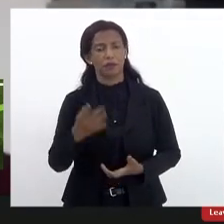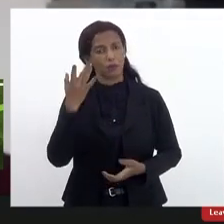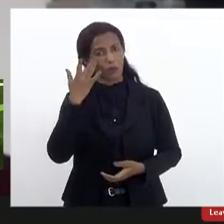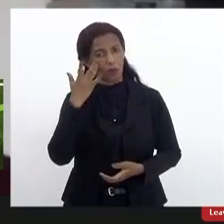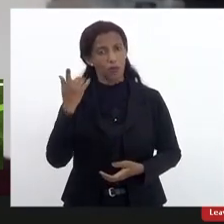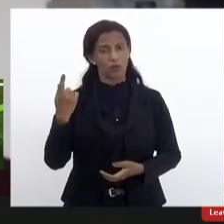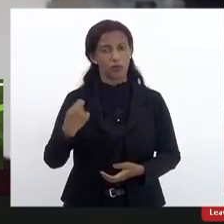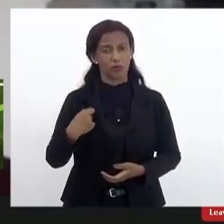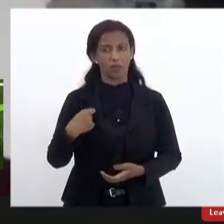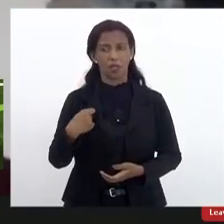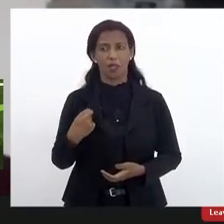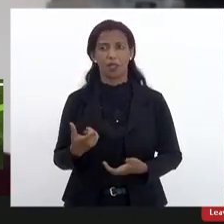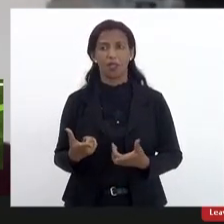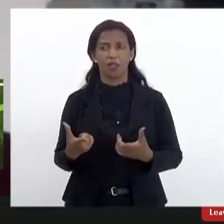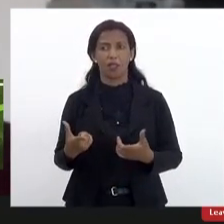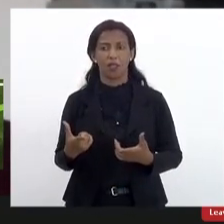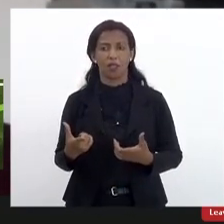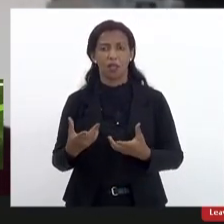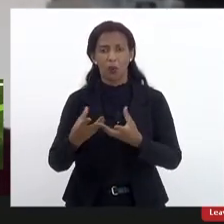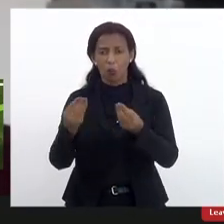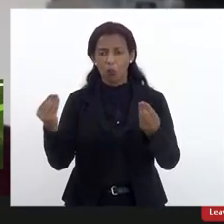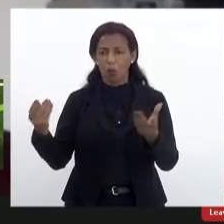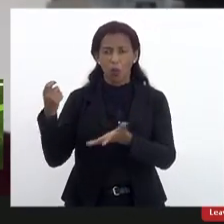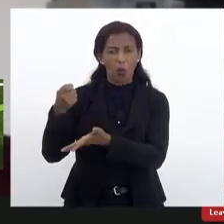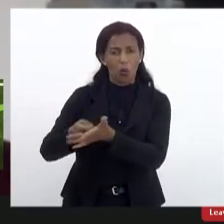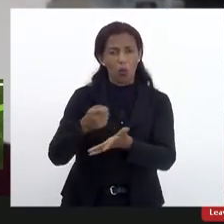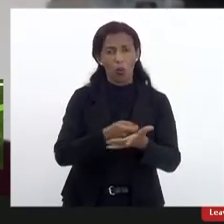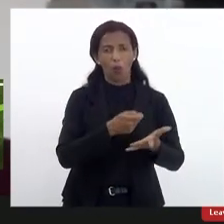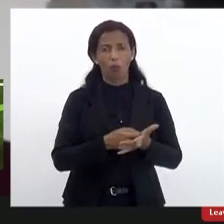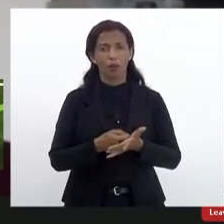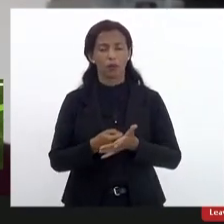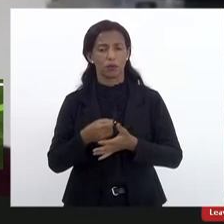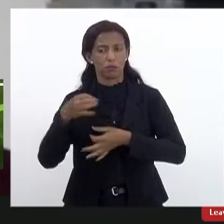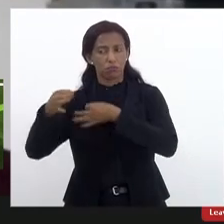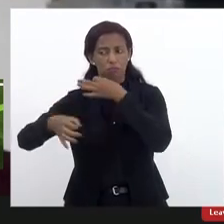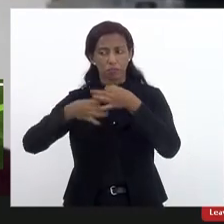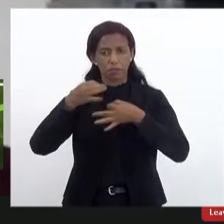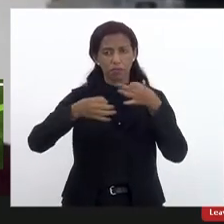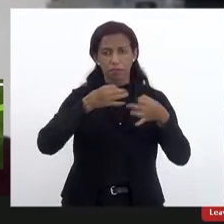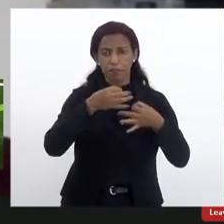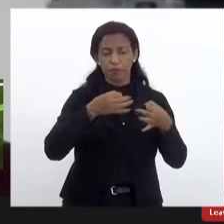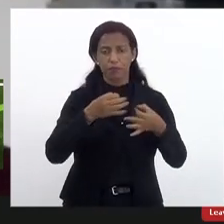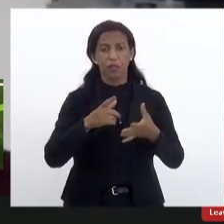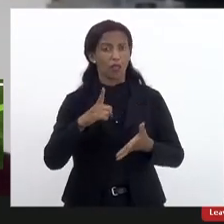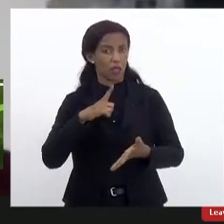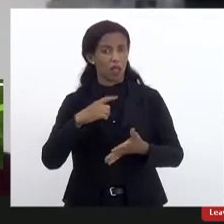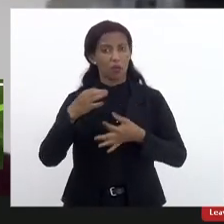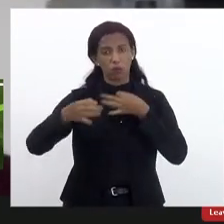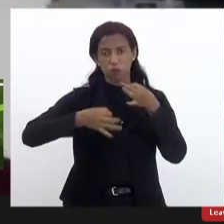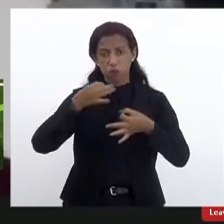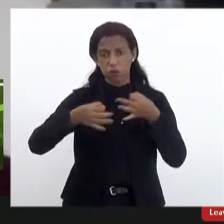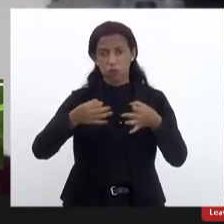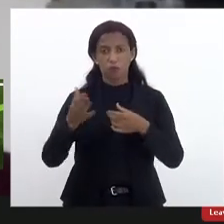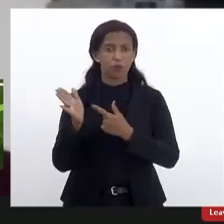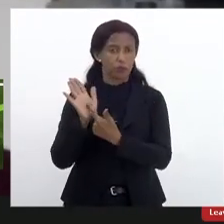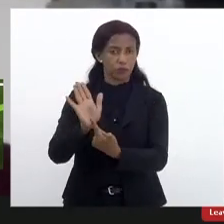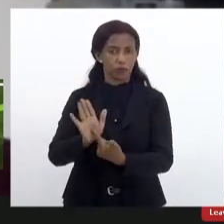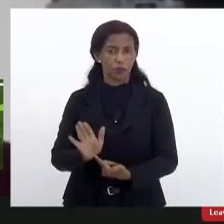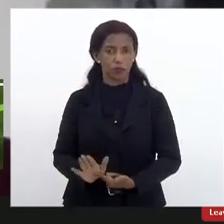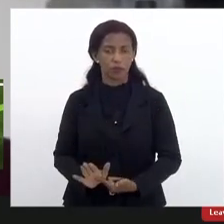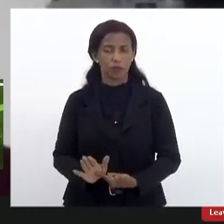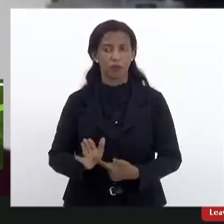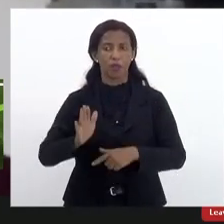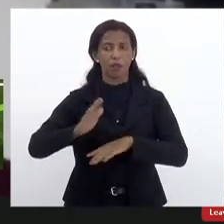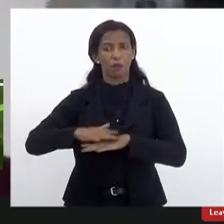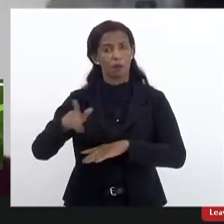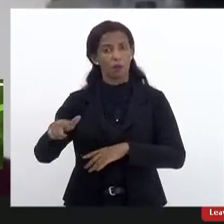tem aqui uma porção de cobranças ou de questões mais do que cobranças tem questões apresentadas mas